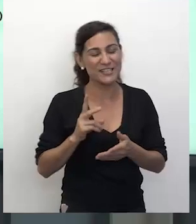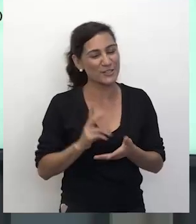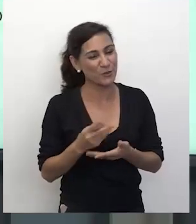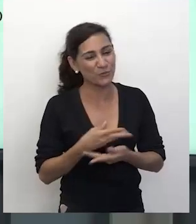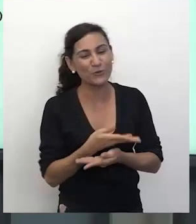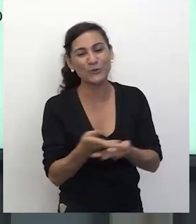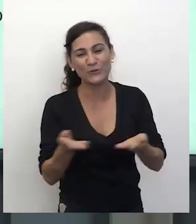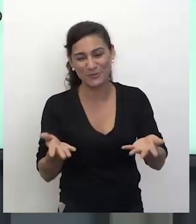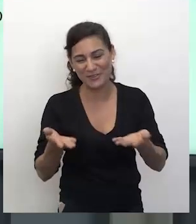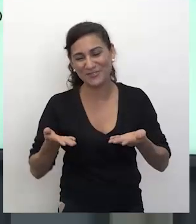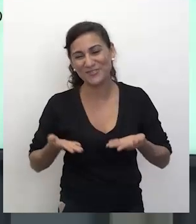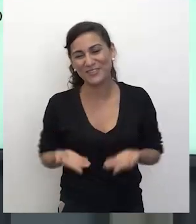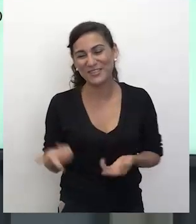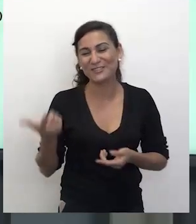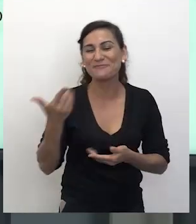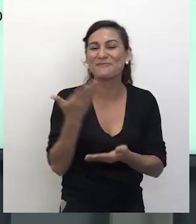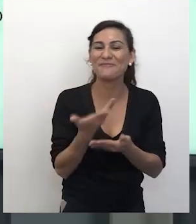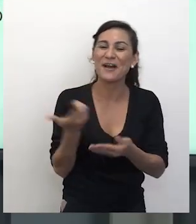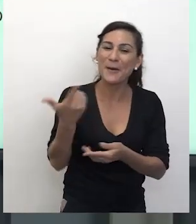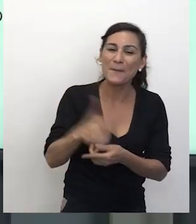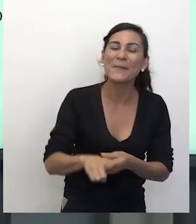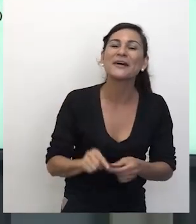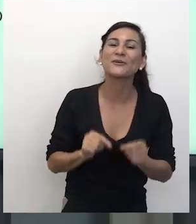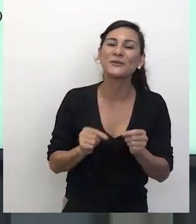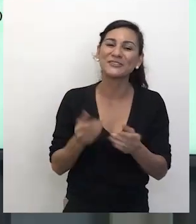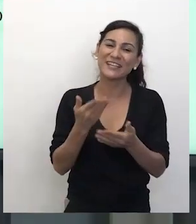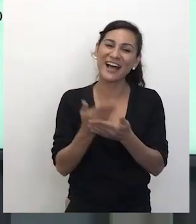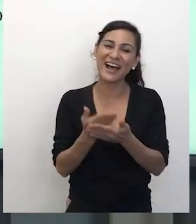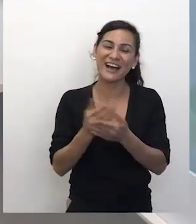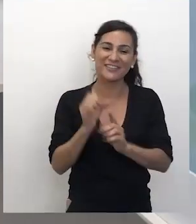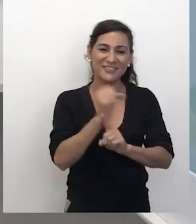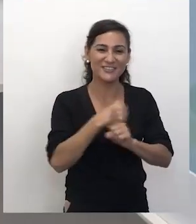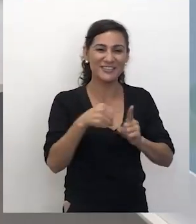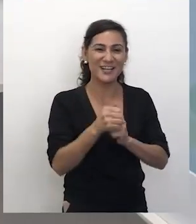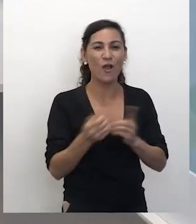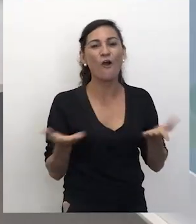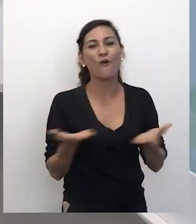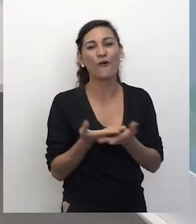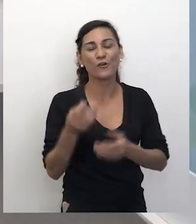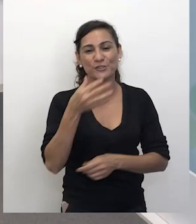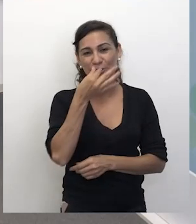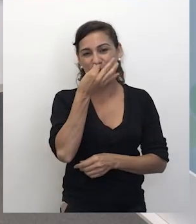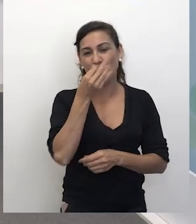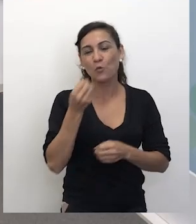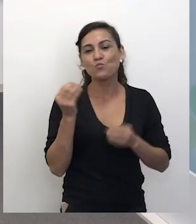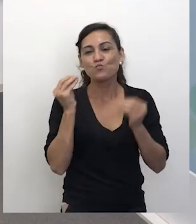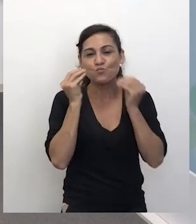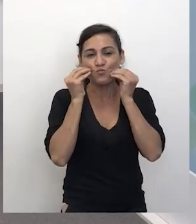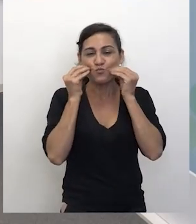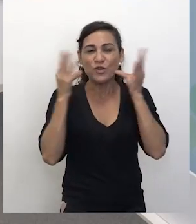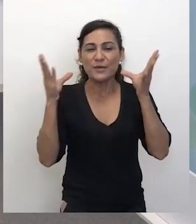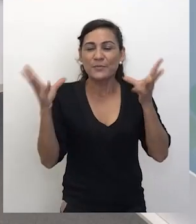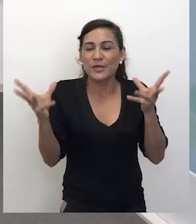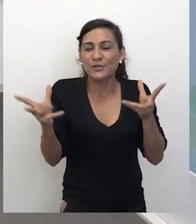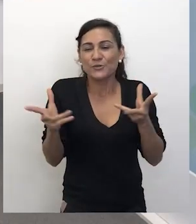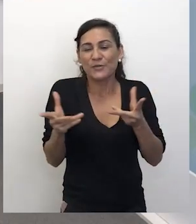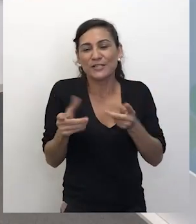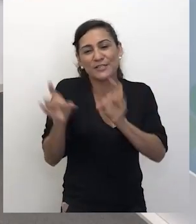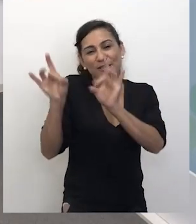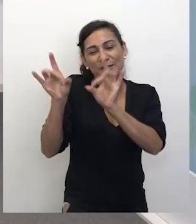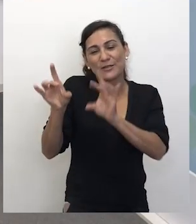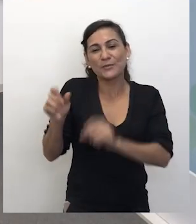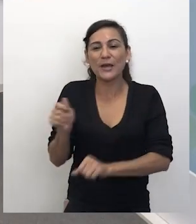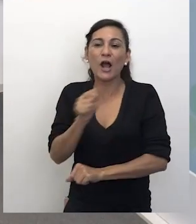bem-vindos, nós estamos aqui em mais uma aula de Sociologia, E hoje, Fabi, eu tenho um beijo muito especial para a